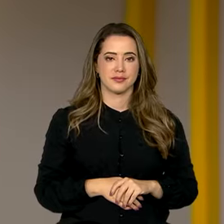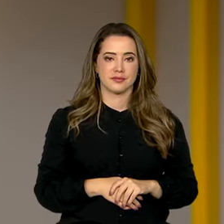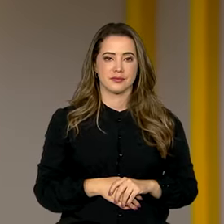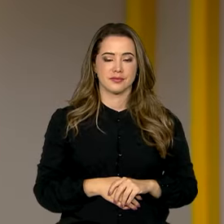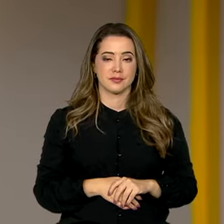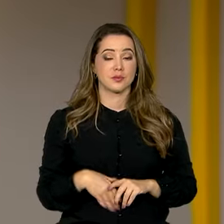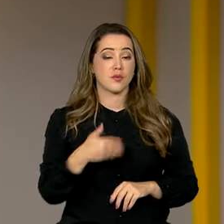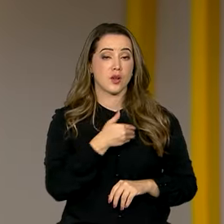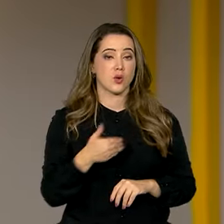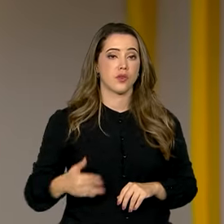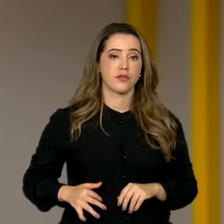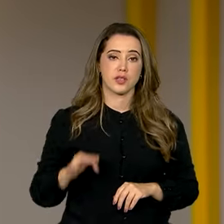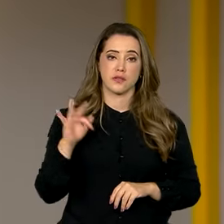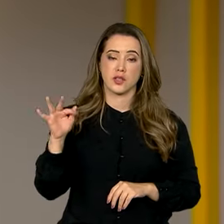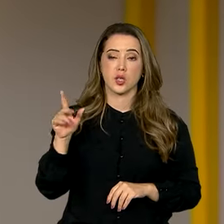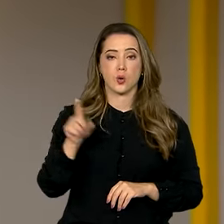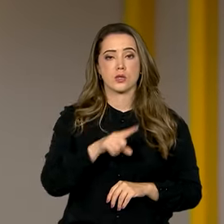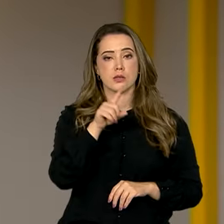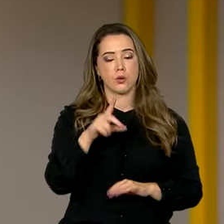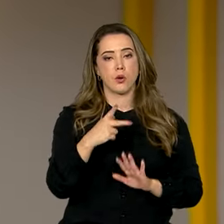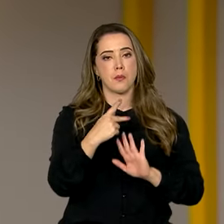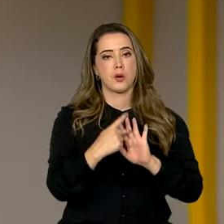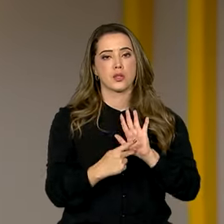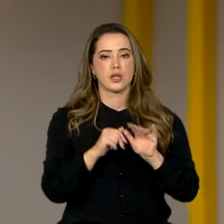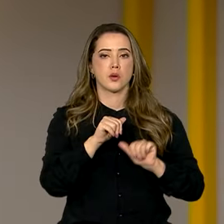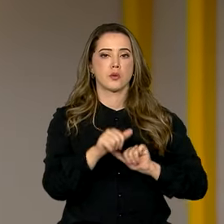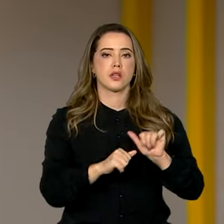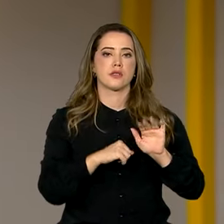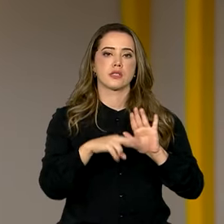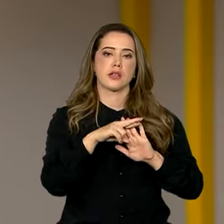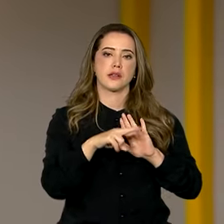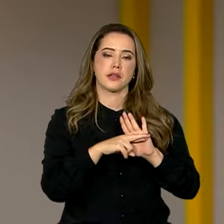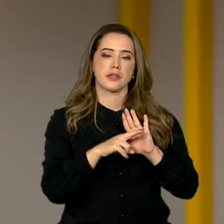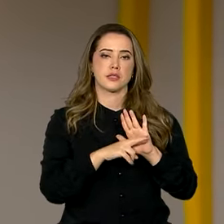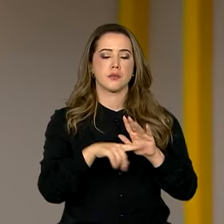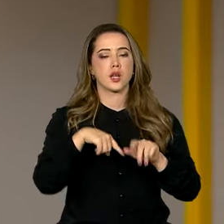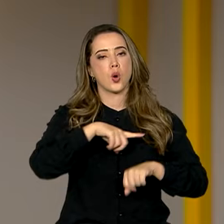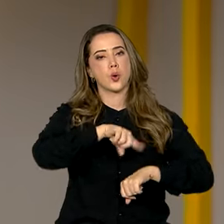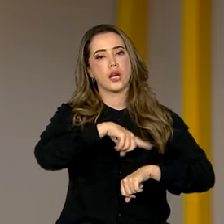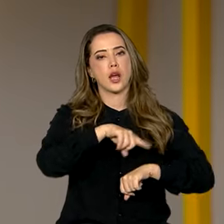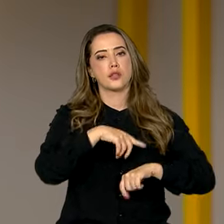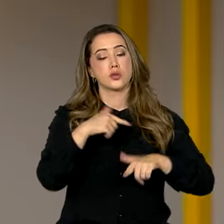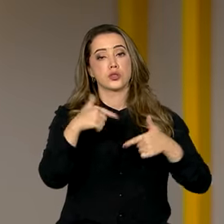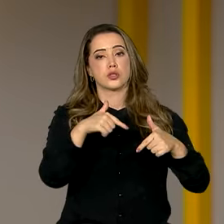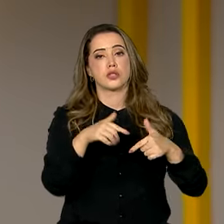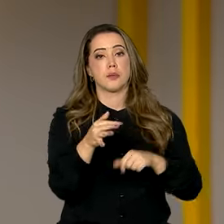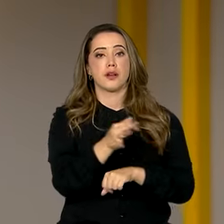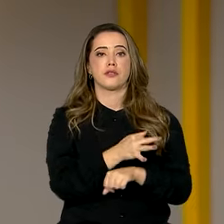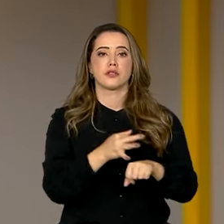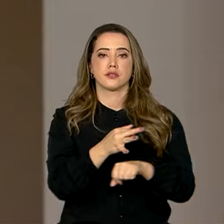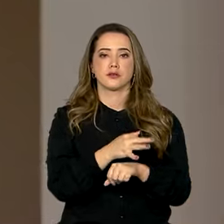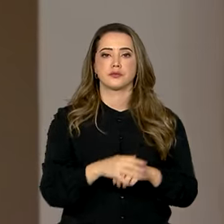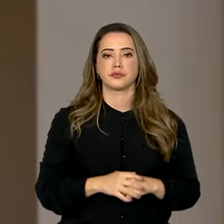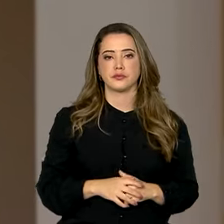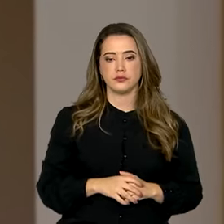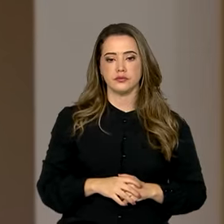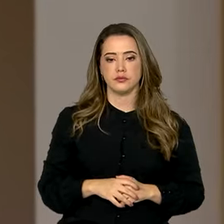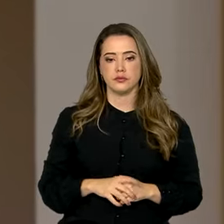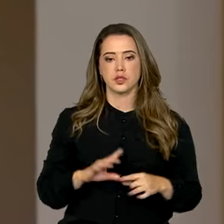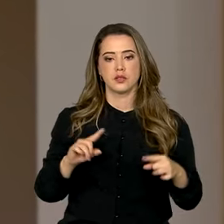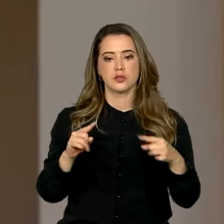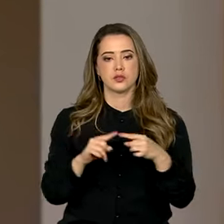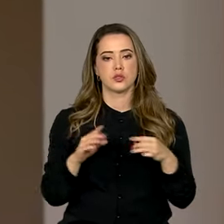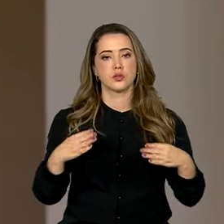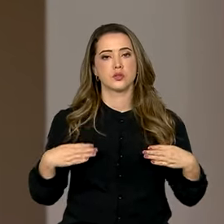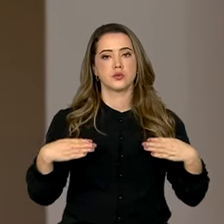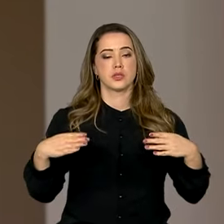O governo federal revogou a portaria que alterava as regras para jornadas de trabalho durante feriados. Segundo o ministro do